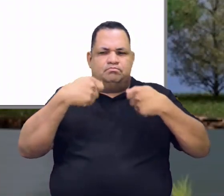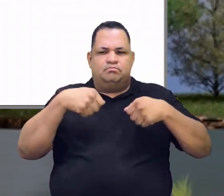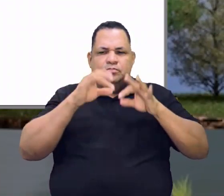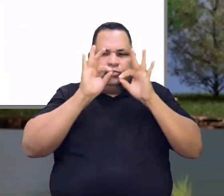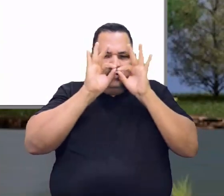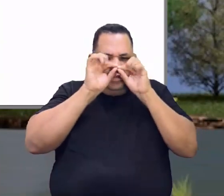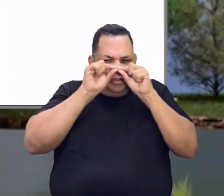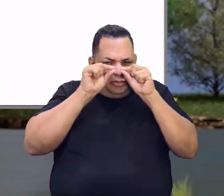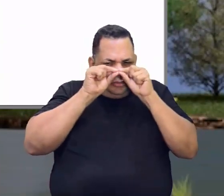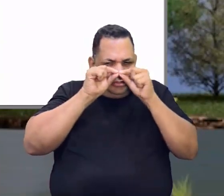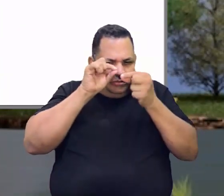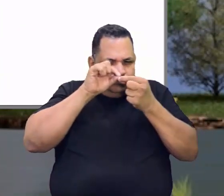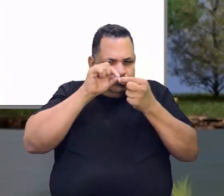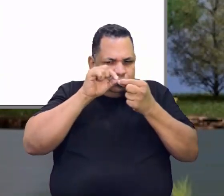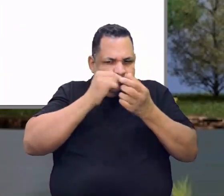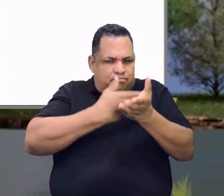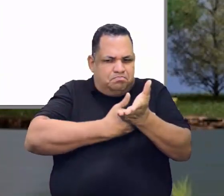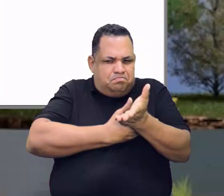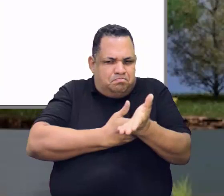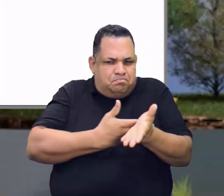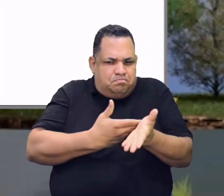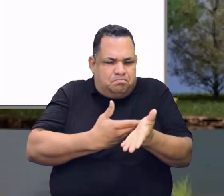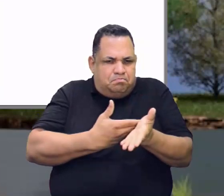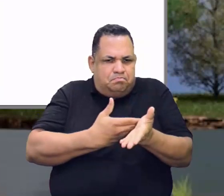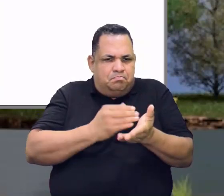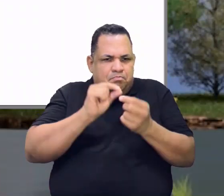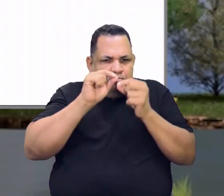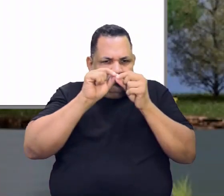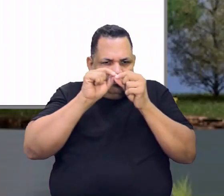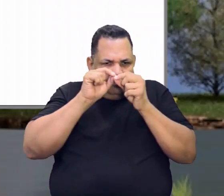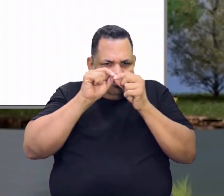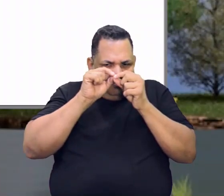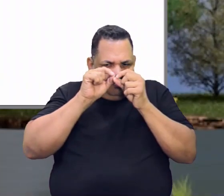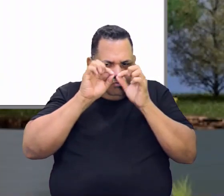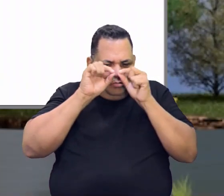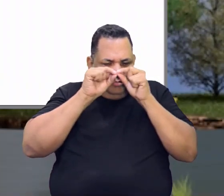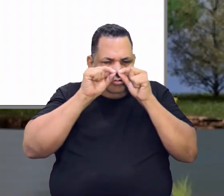O açúcar o mais fino possível. O grão dele.